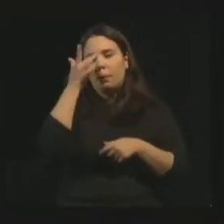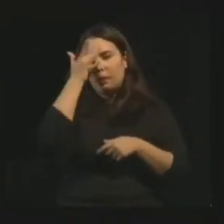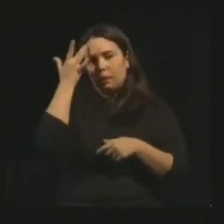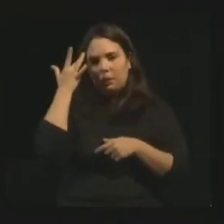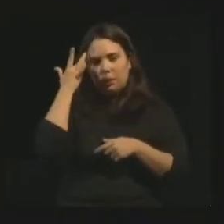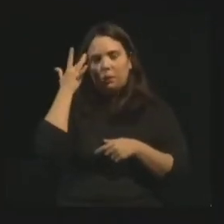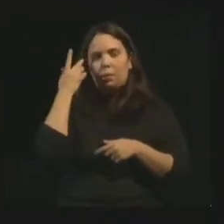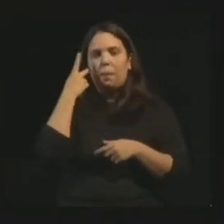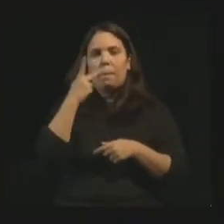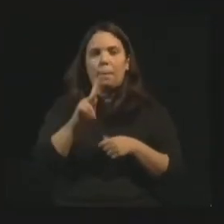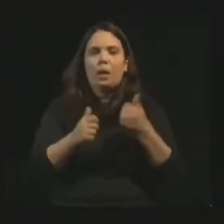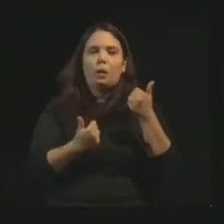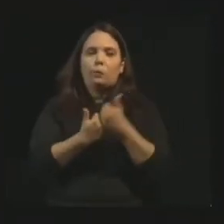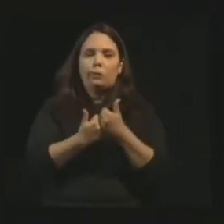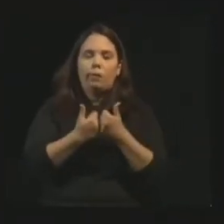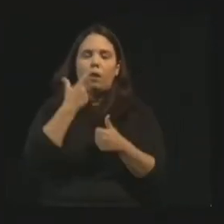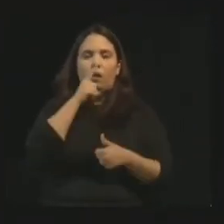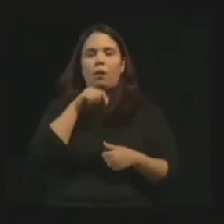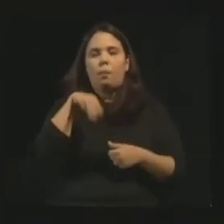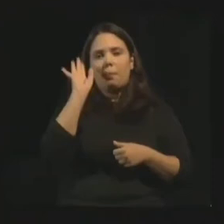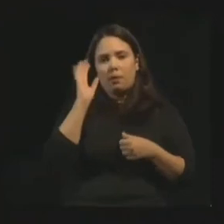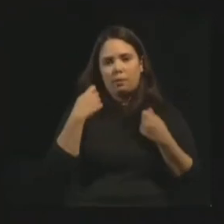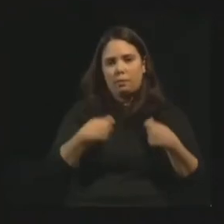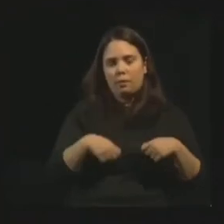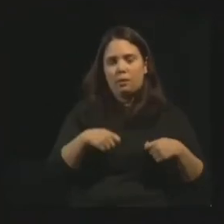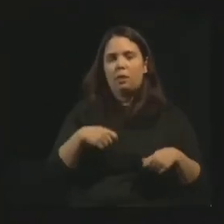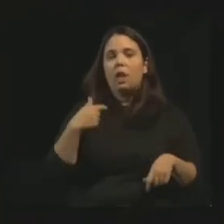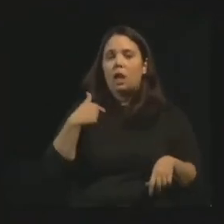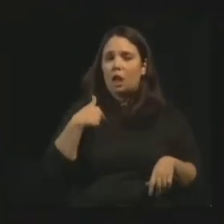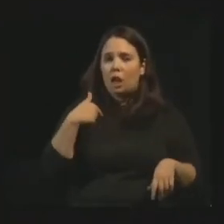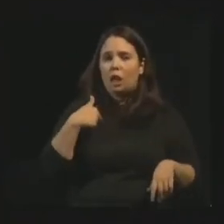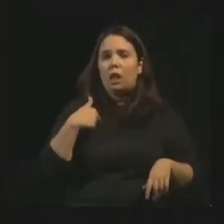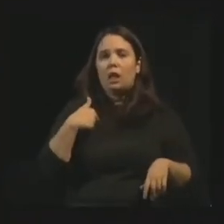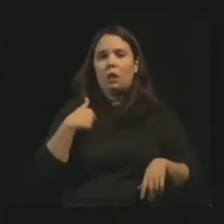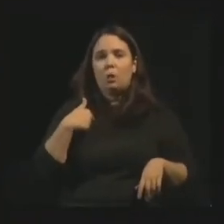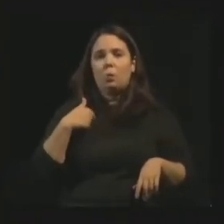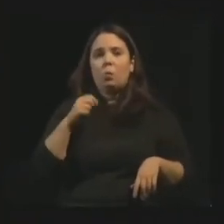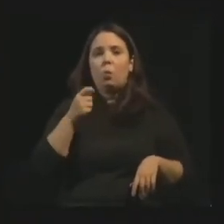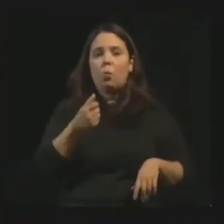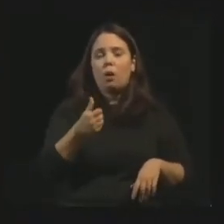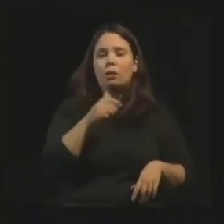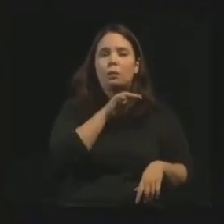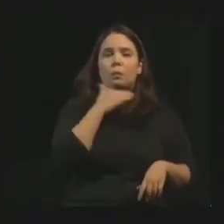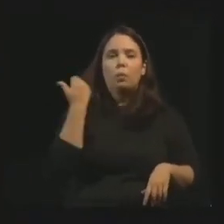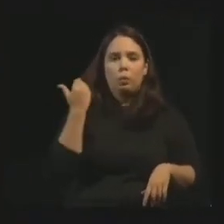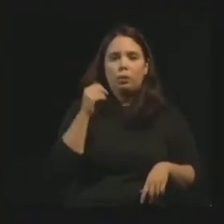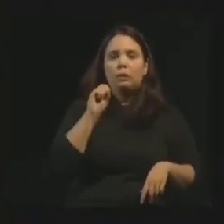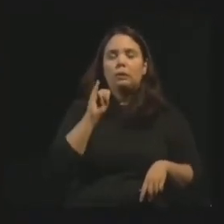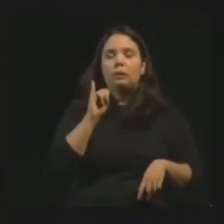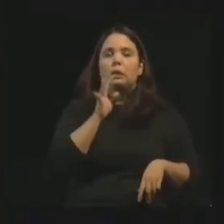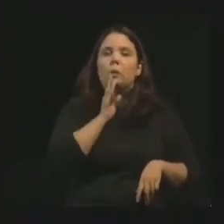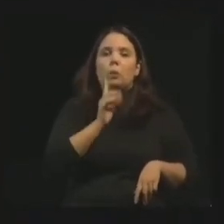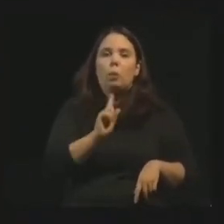para auxiliar os mais necessitados. Eu ia tirar minha vida se eu não conhecesse a doutrina espírita.